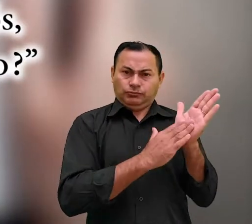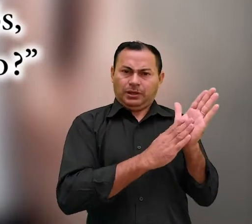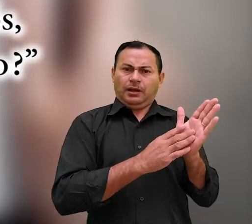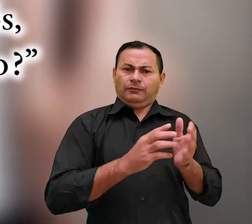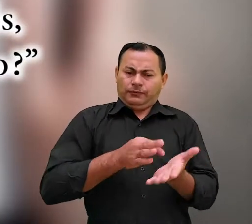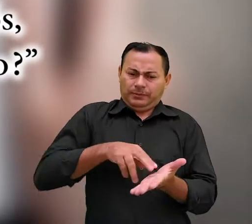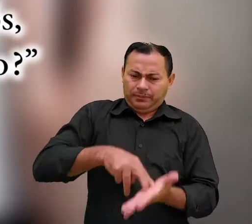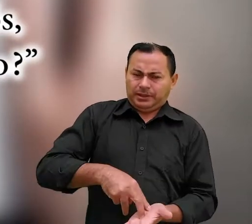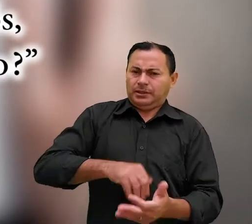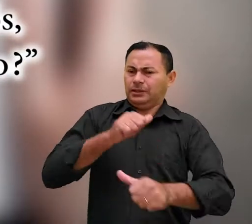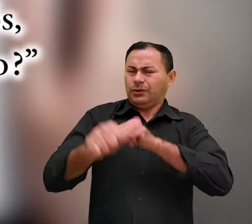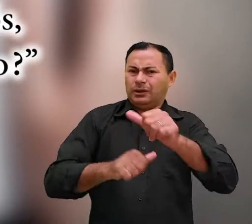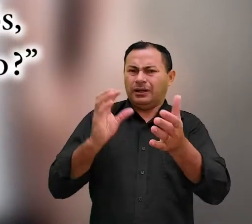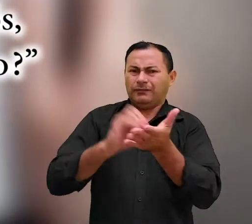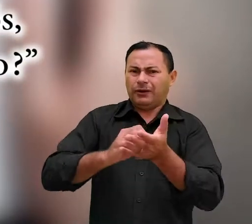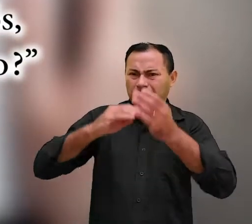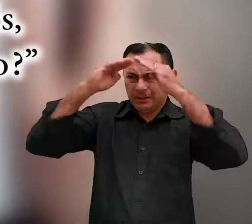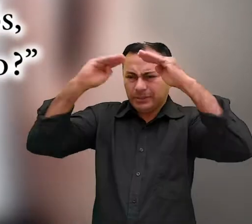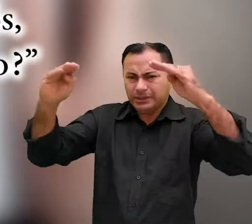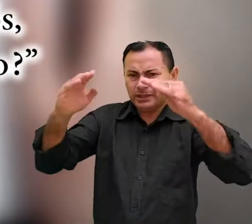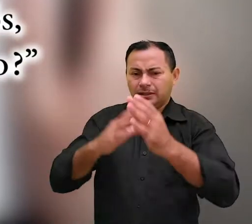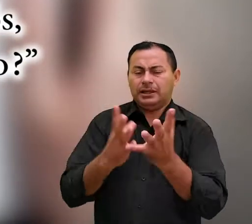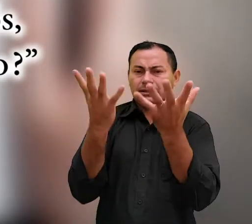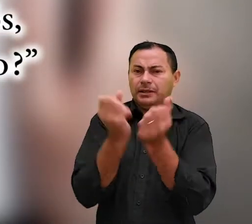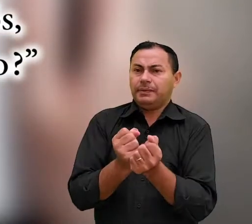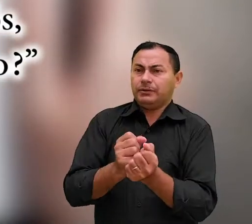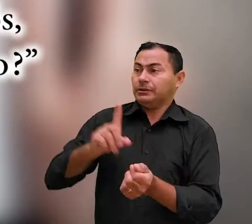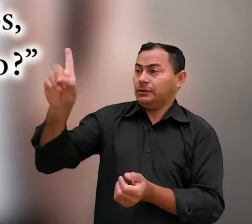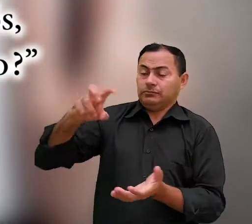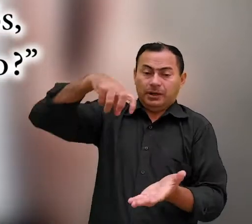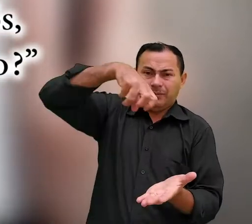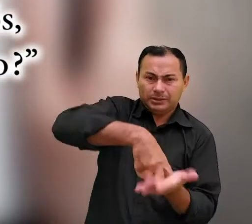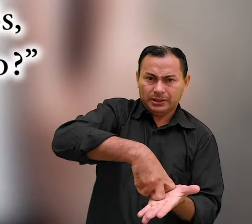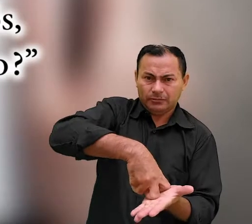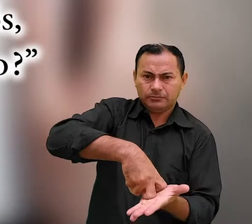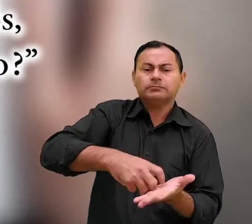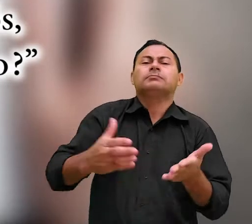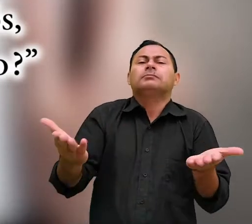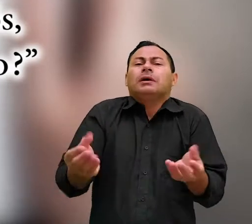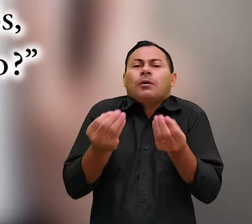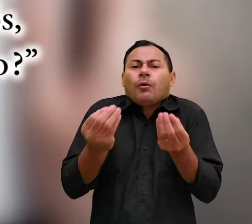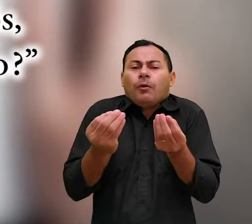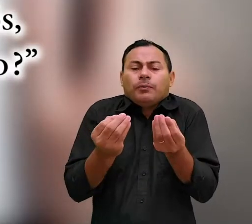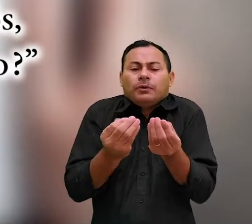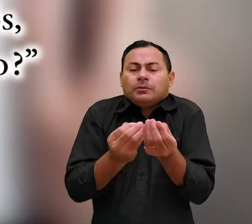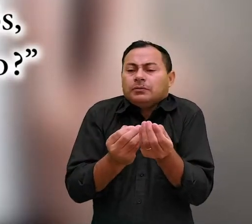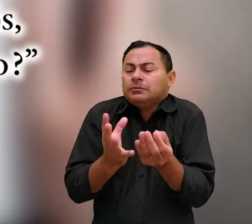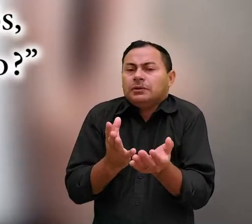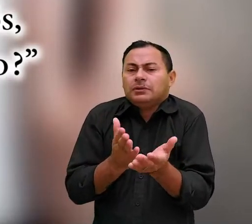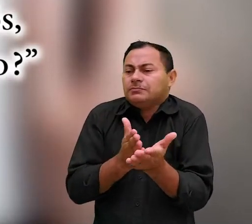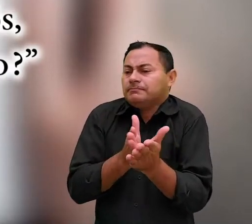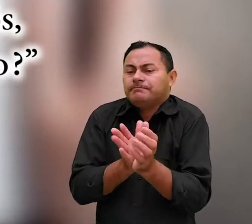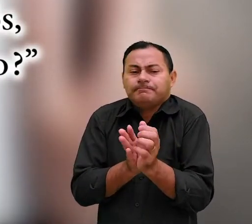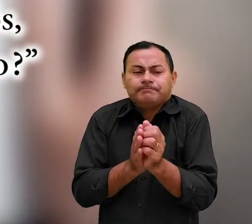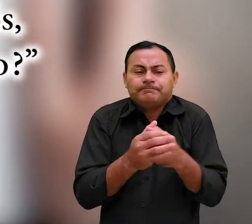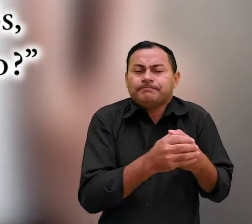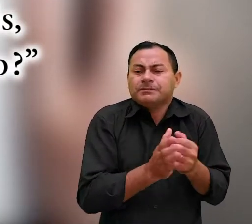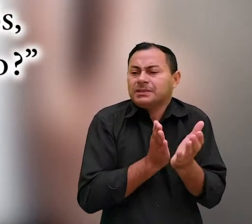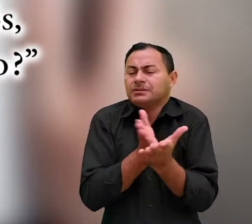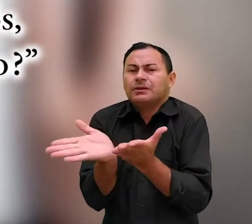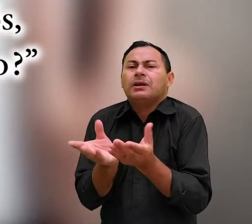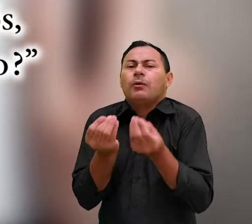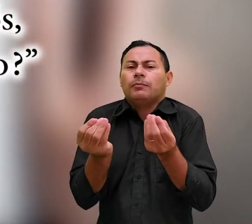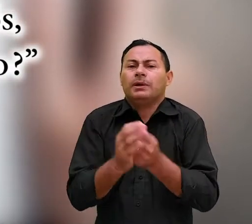e toda transgressão e desobediência recebeu divina punição Então como escaparemos se